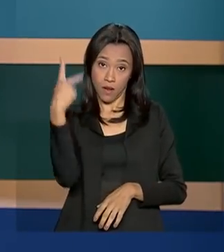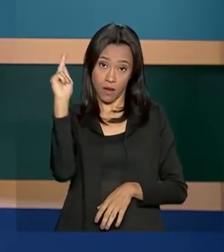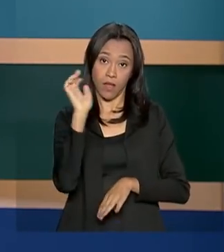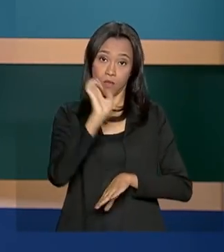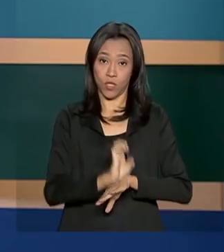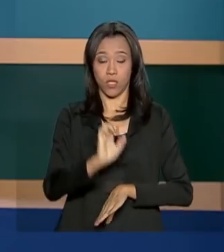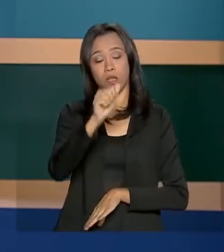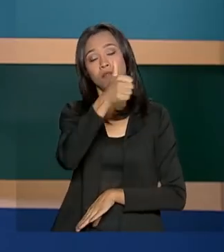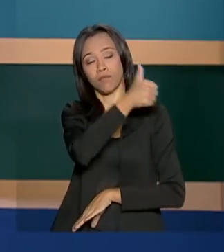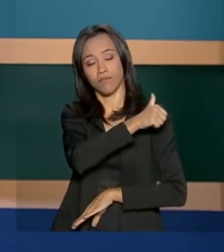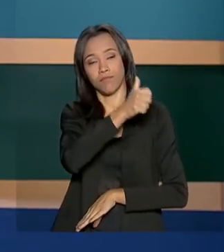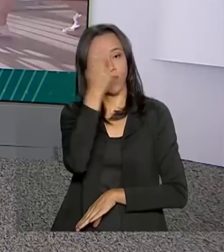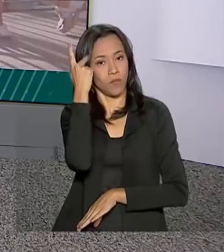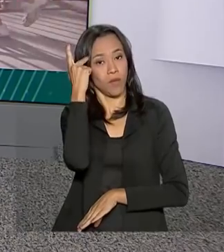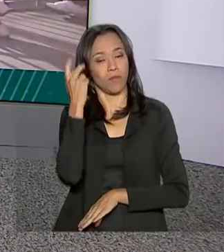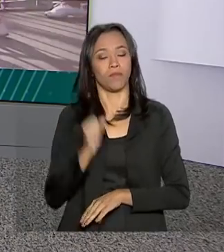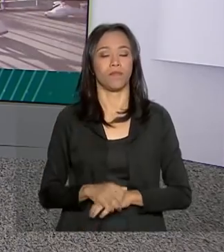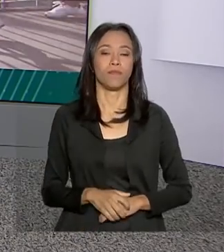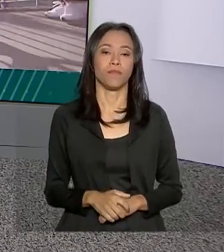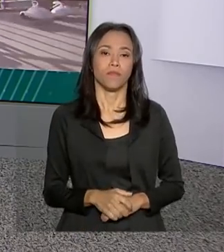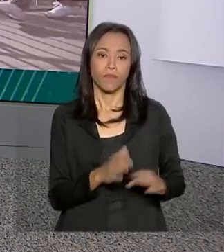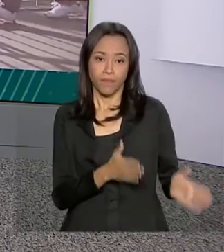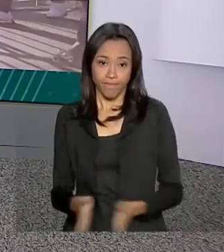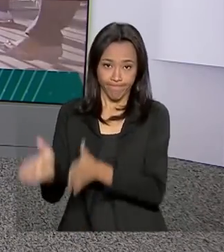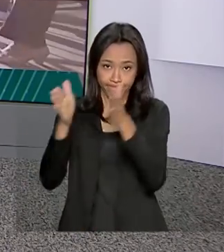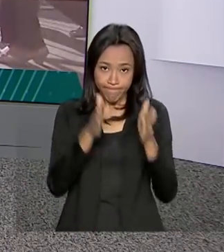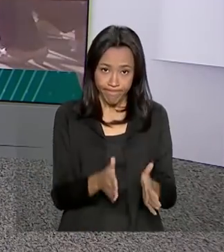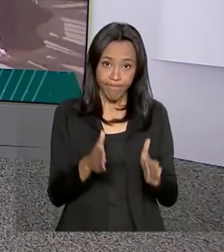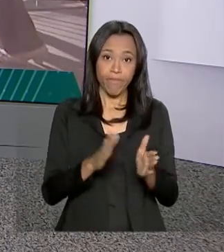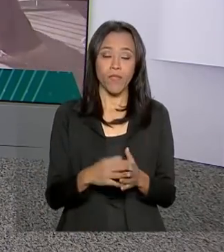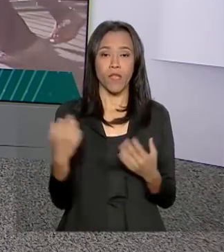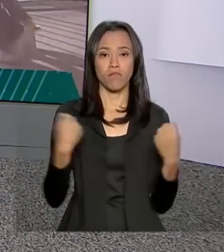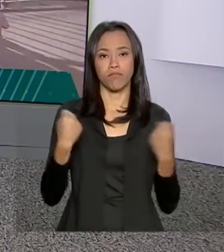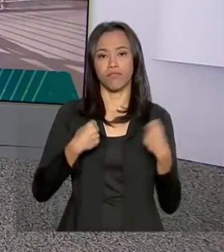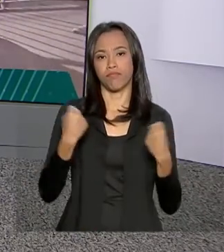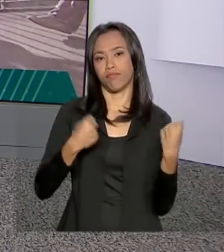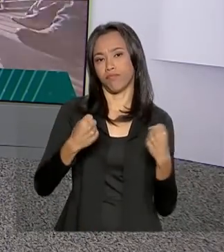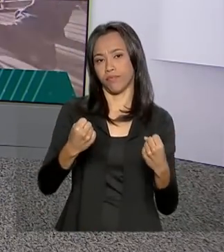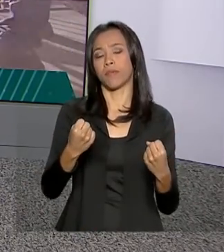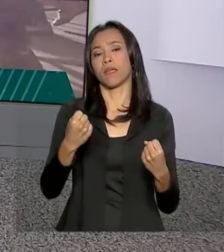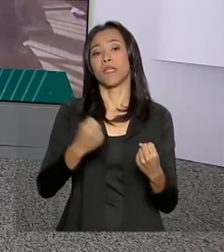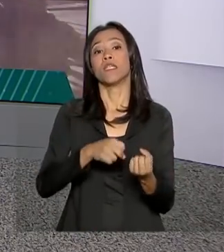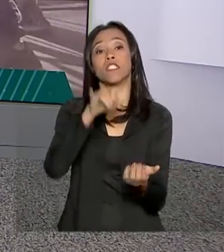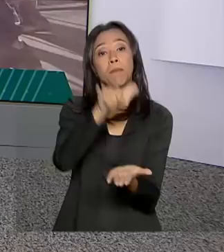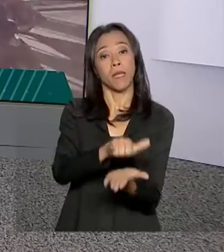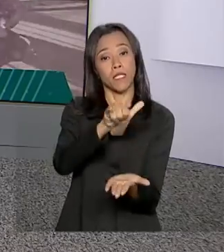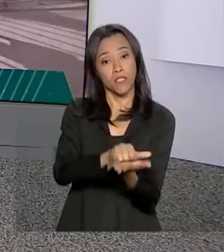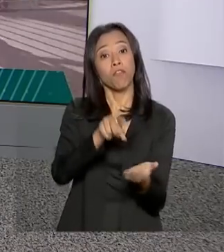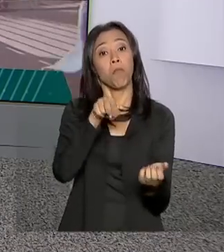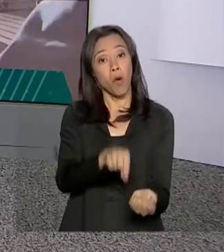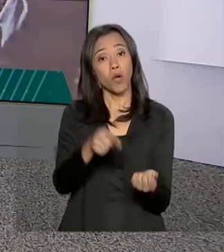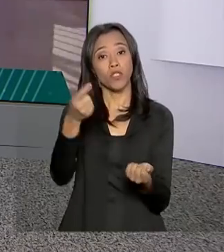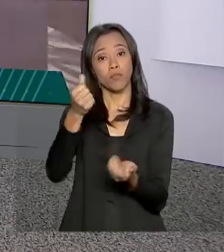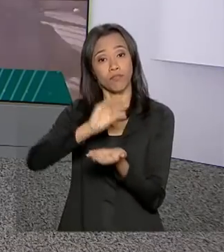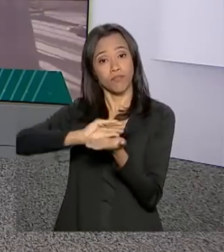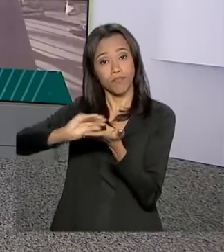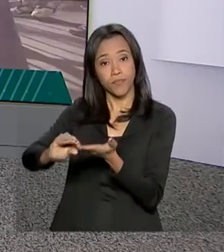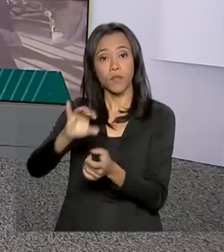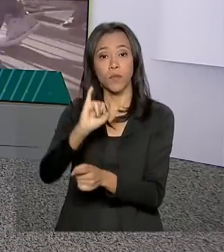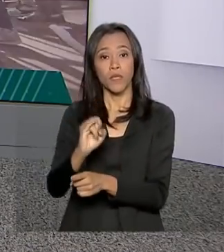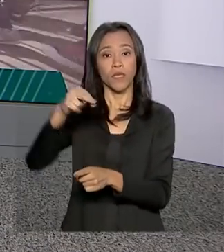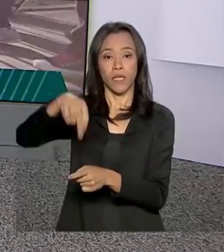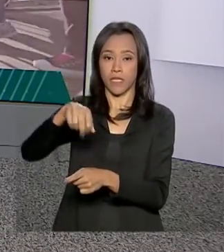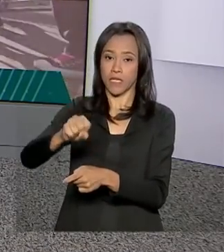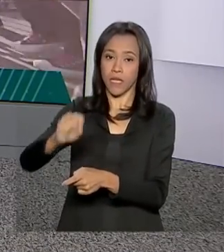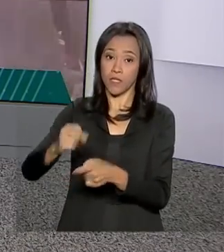no centro de São Paulo. Motoristas de aplicativos poderão contribuir para o INSS. Saiu o decreto hoje no Diário